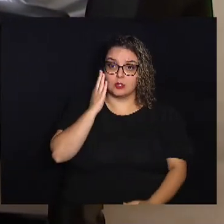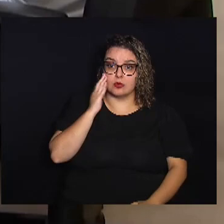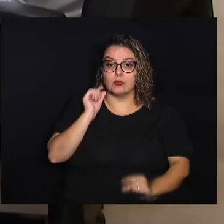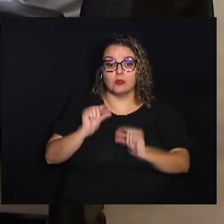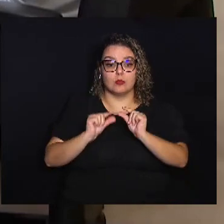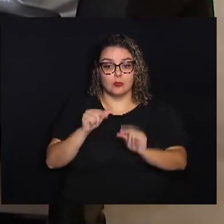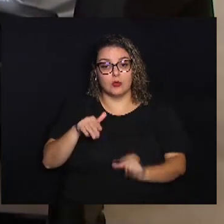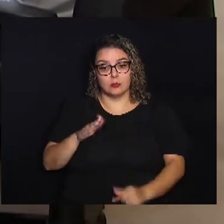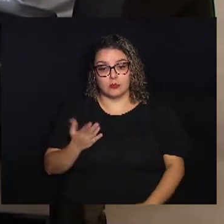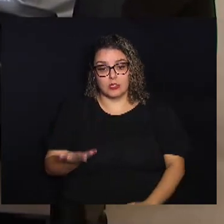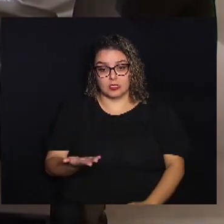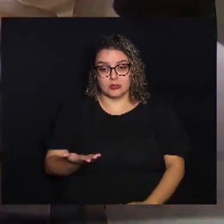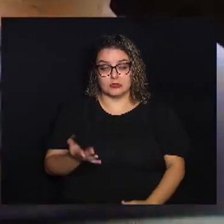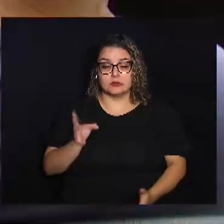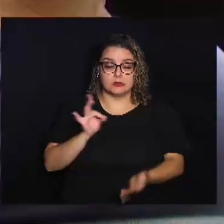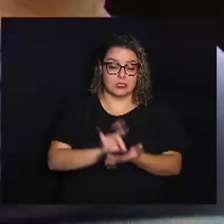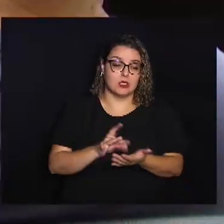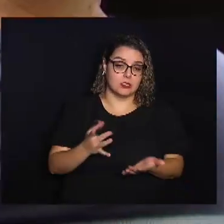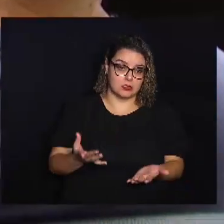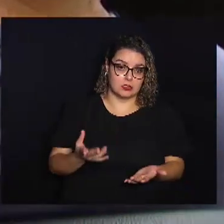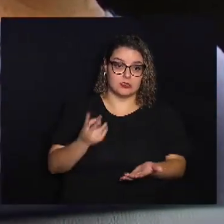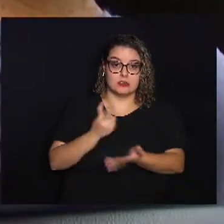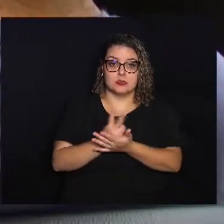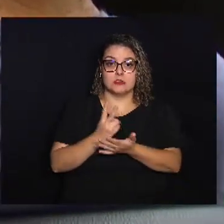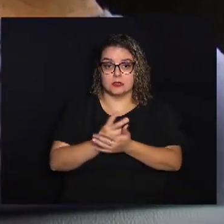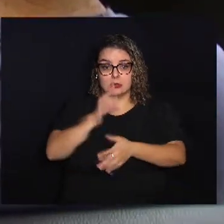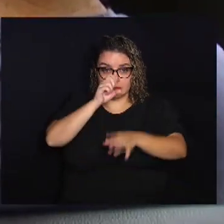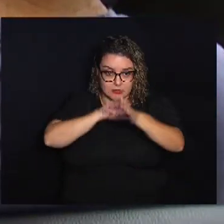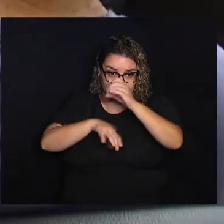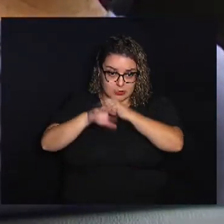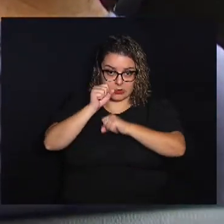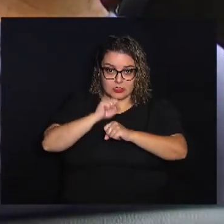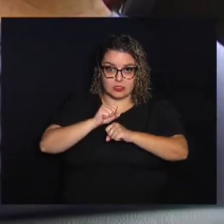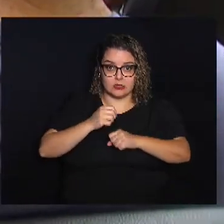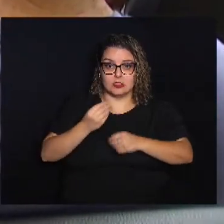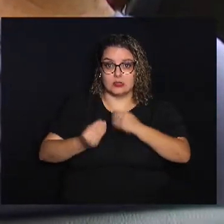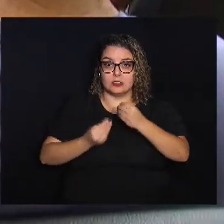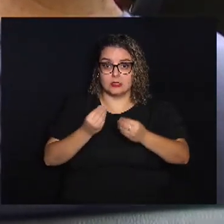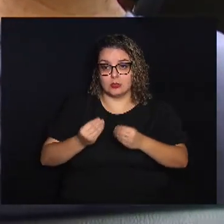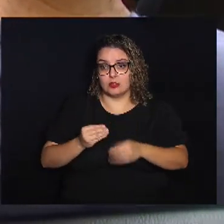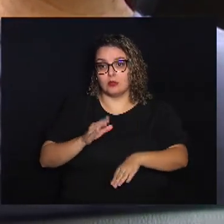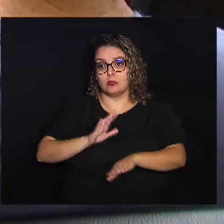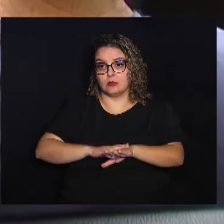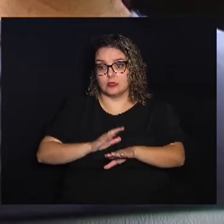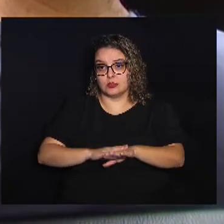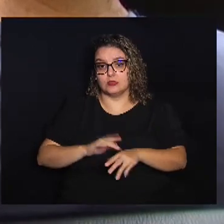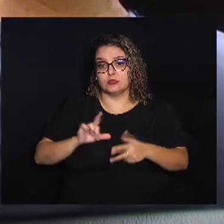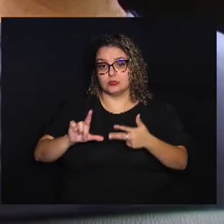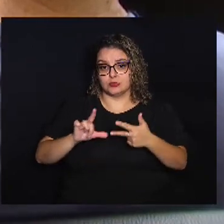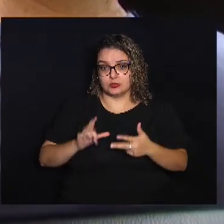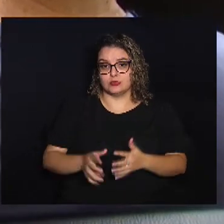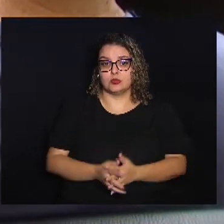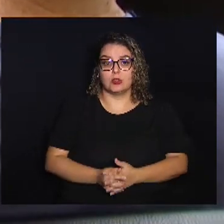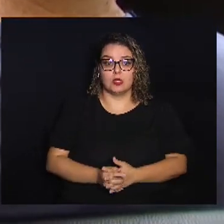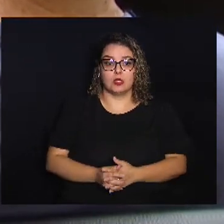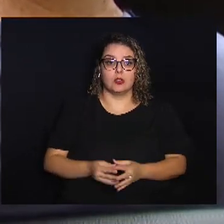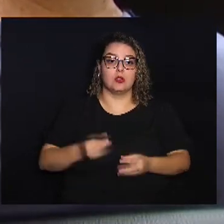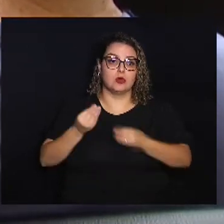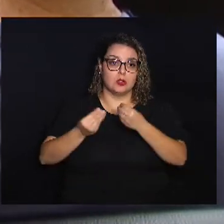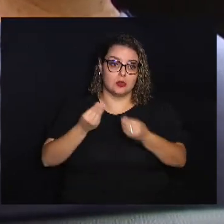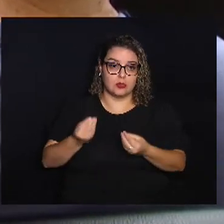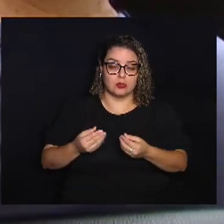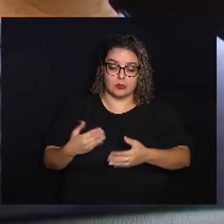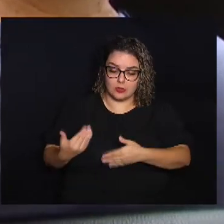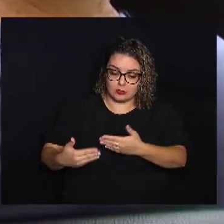mais Na realidade Sempre estamos aprendendo Como funciona Aqui o legislativo E como tramita